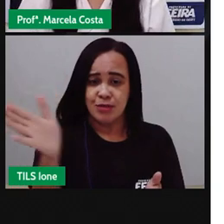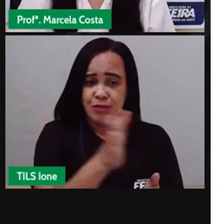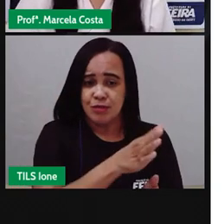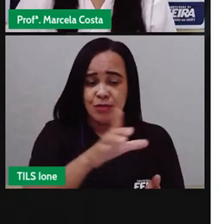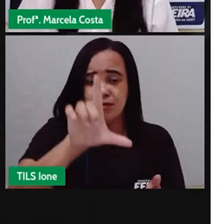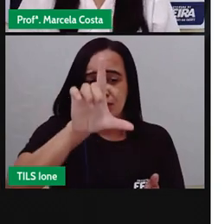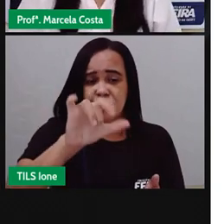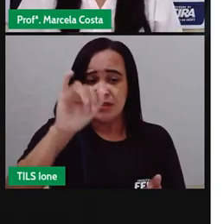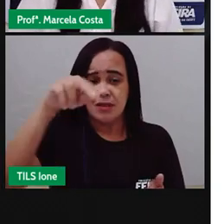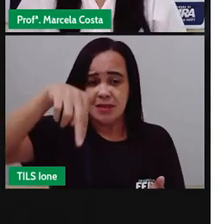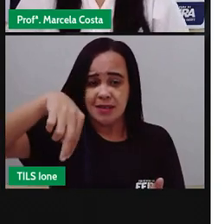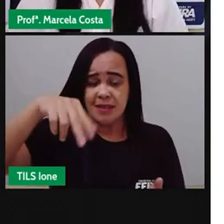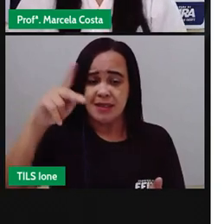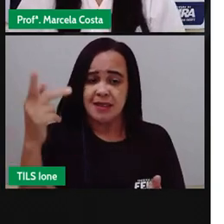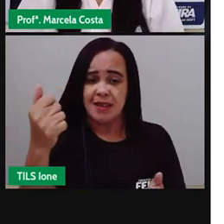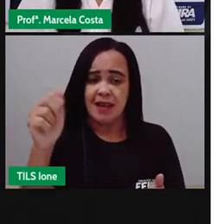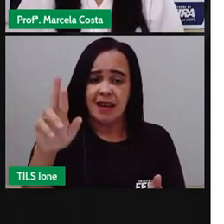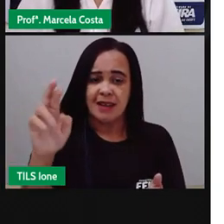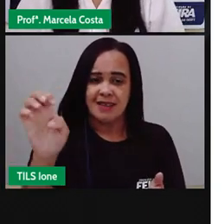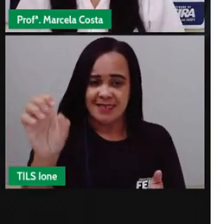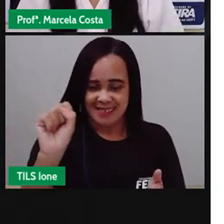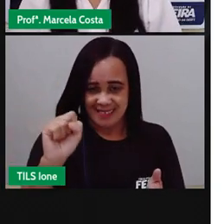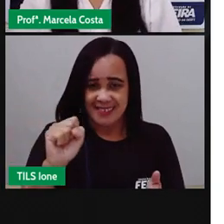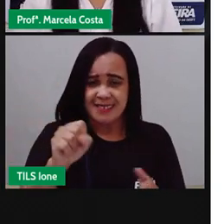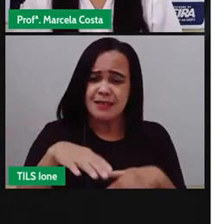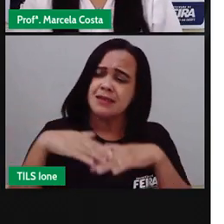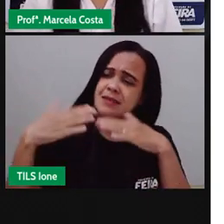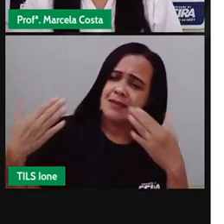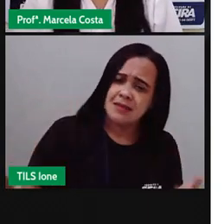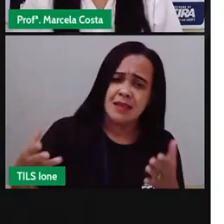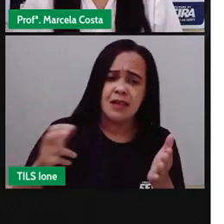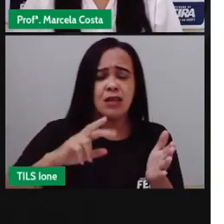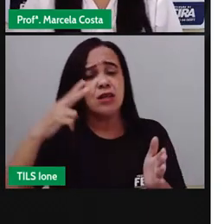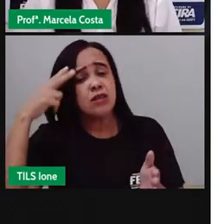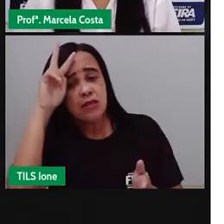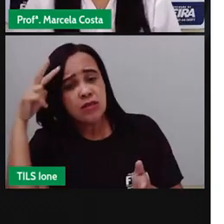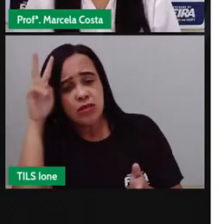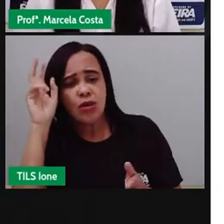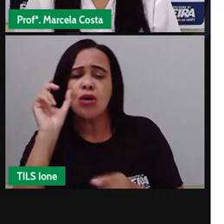Então, criançada, o que vocês acharam da história?